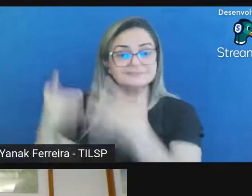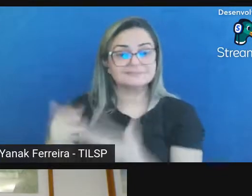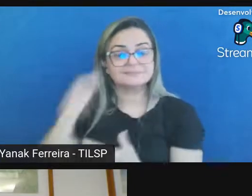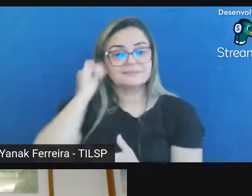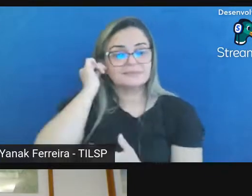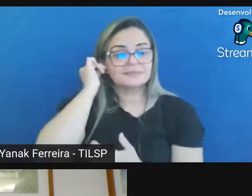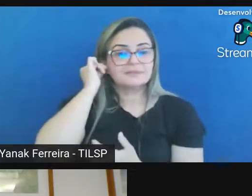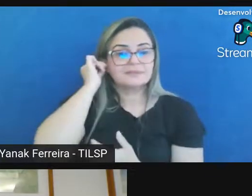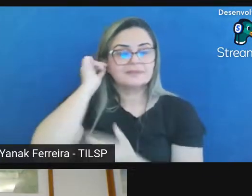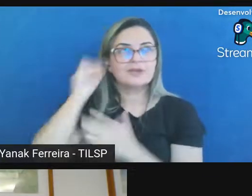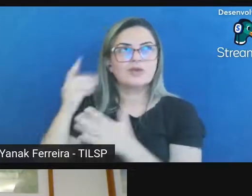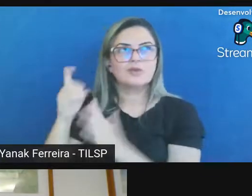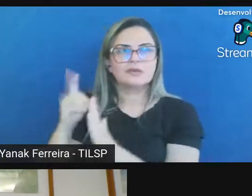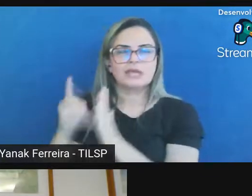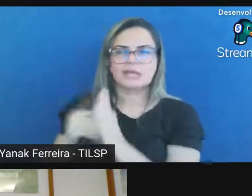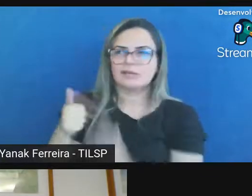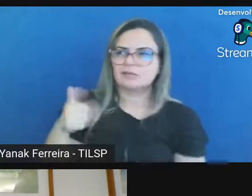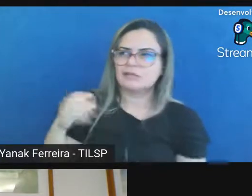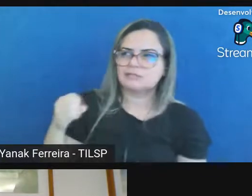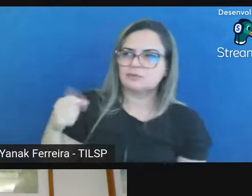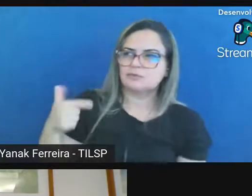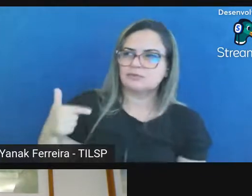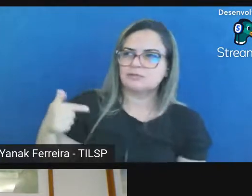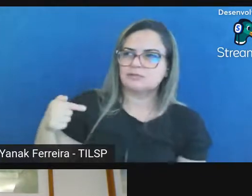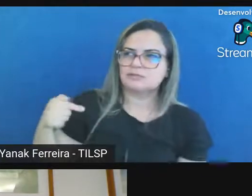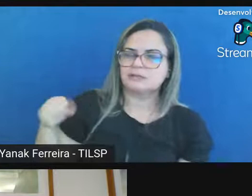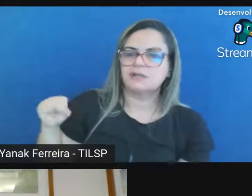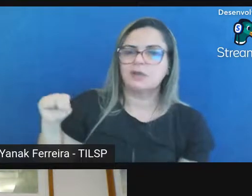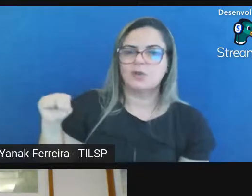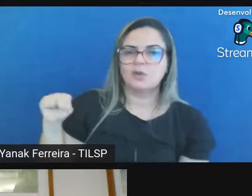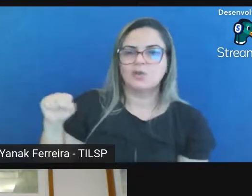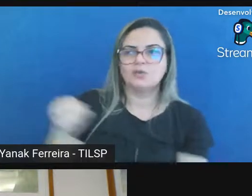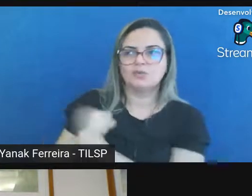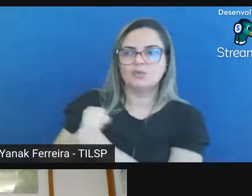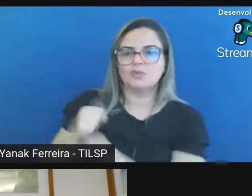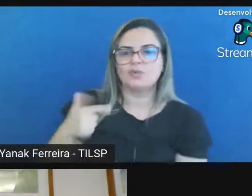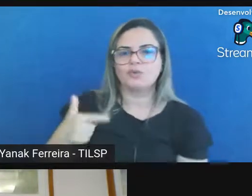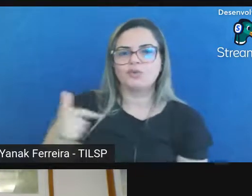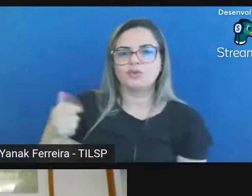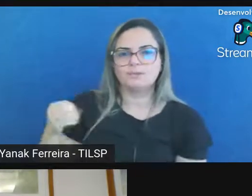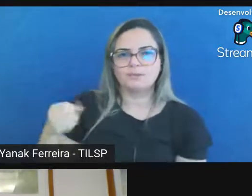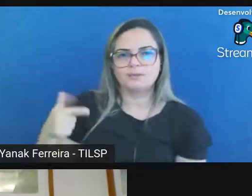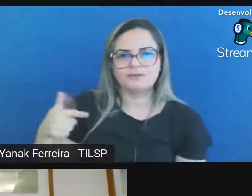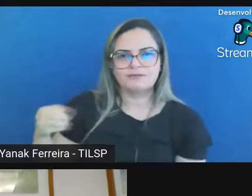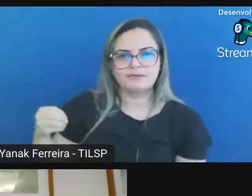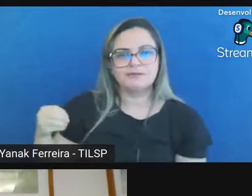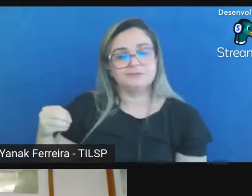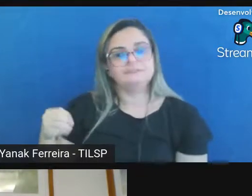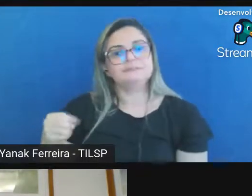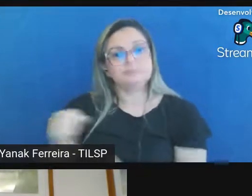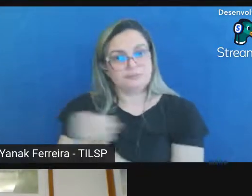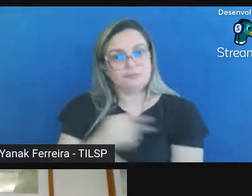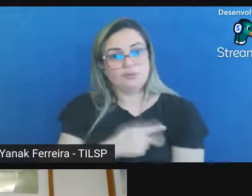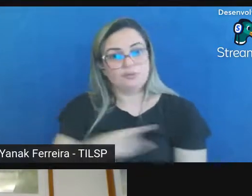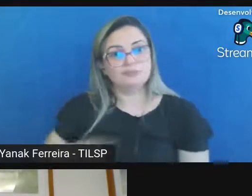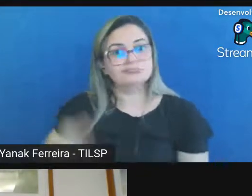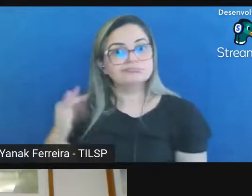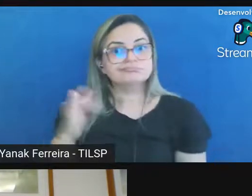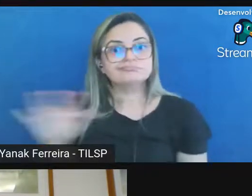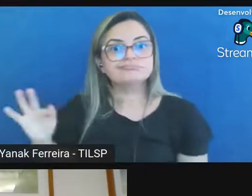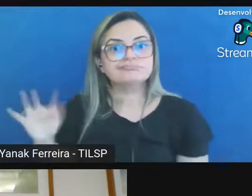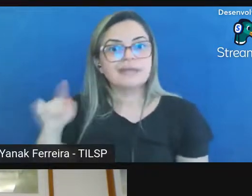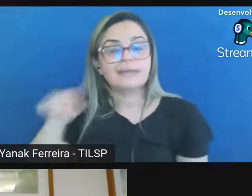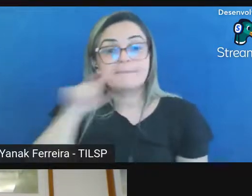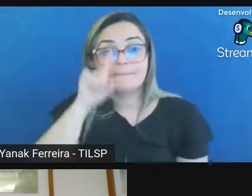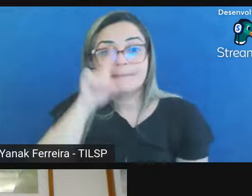decreto 10.278 de 2020 do governo federal é perigoso